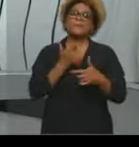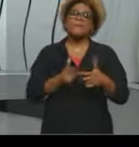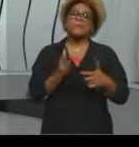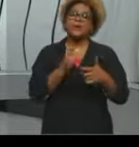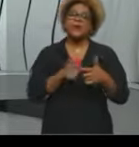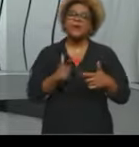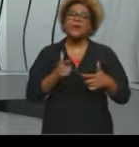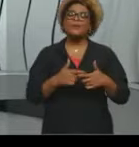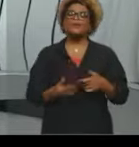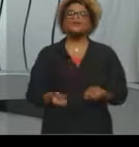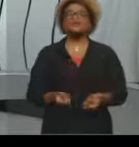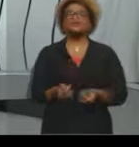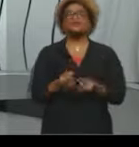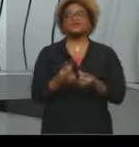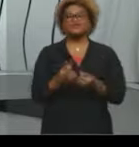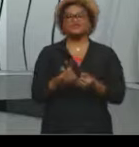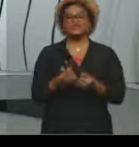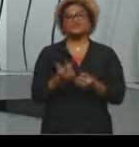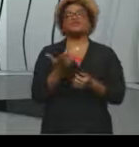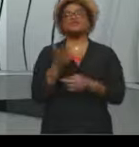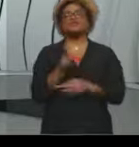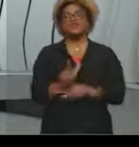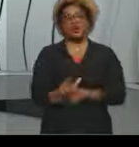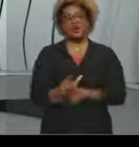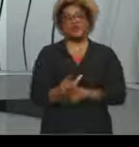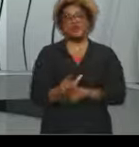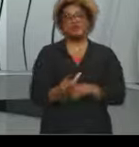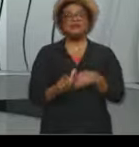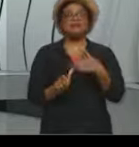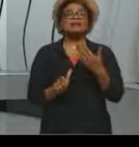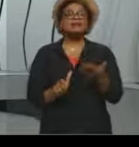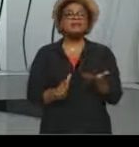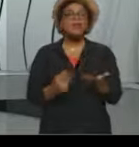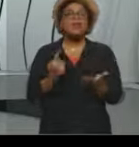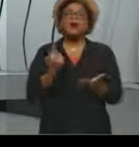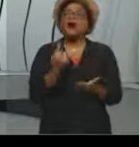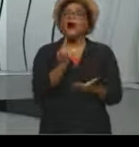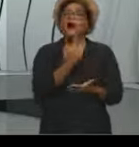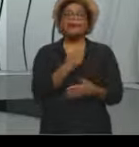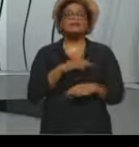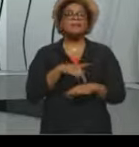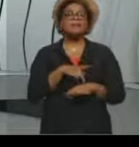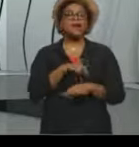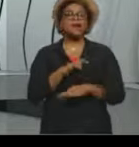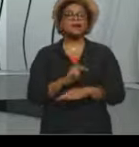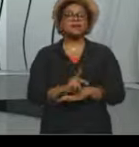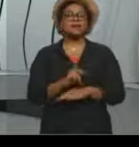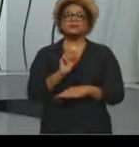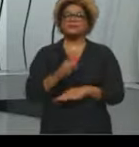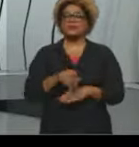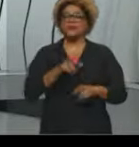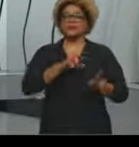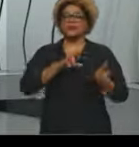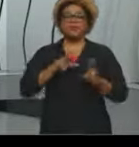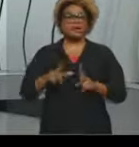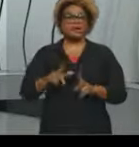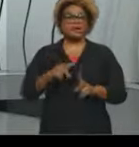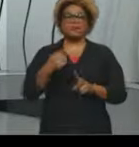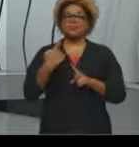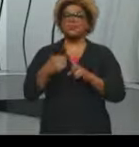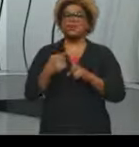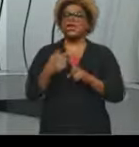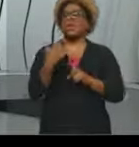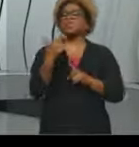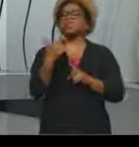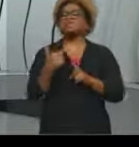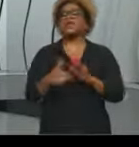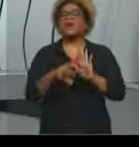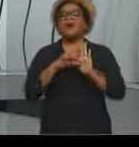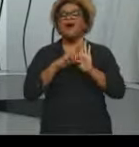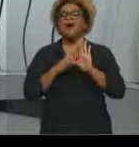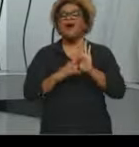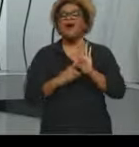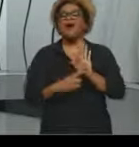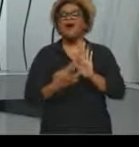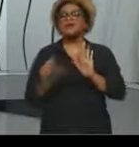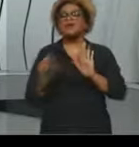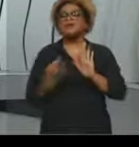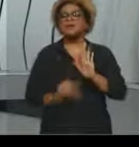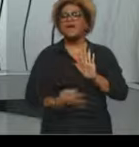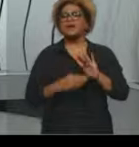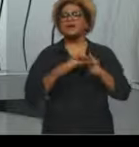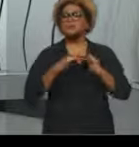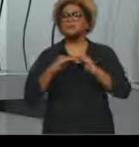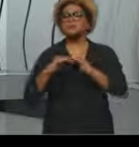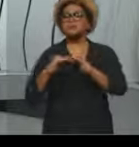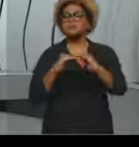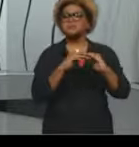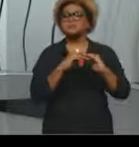medida esse Estado de Bem-Estar Social. Não há uma regra, não há um padrão, né, os países eles não estão aí no mesmo nível quando a gente fala dessa política de